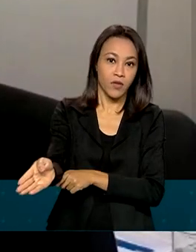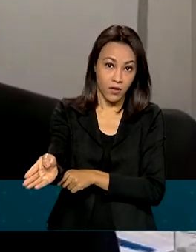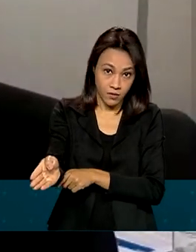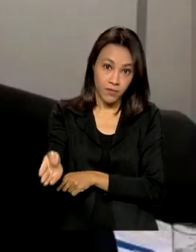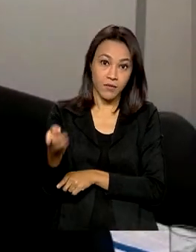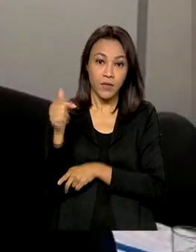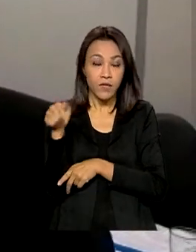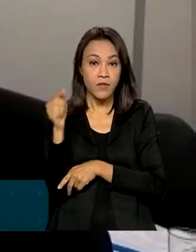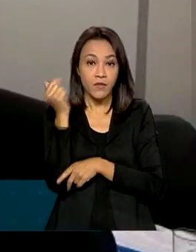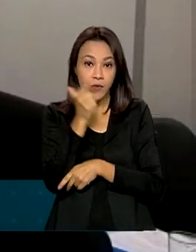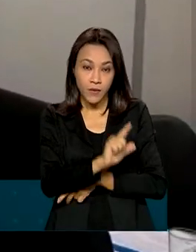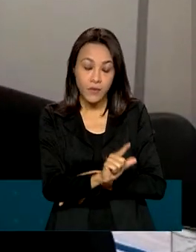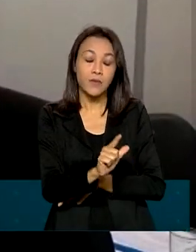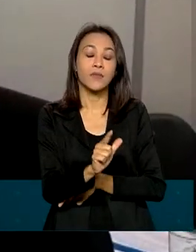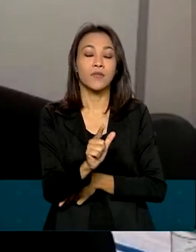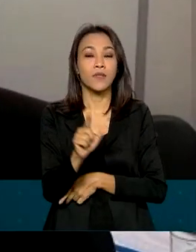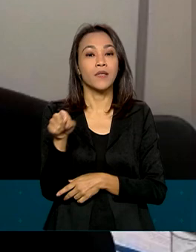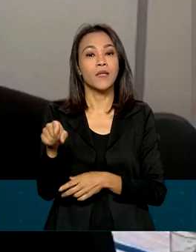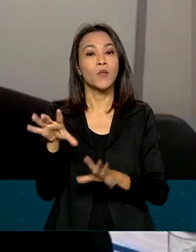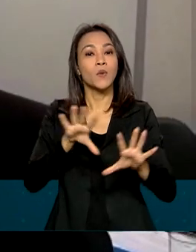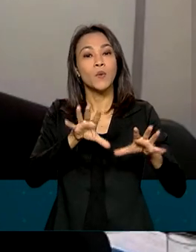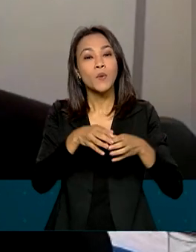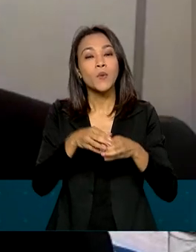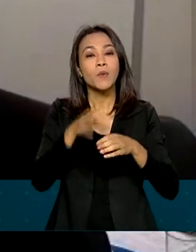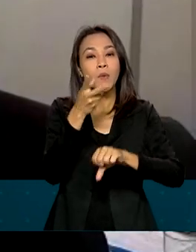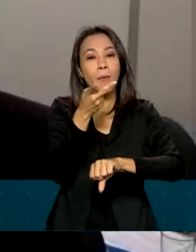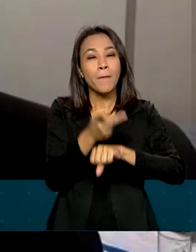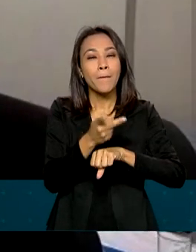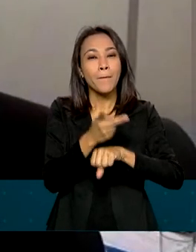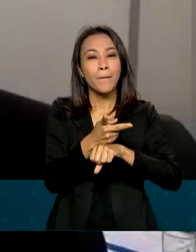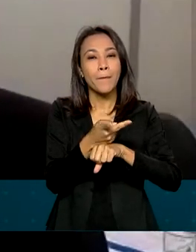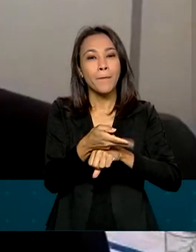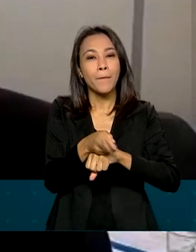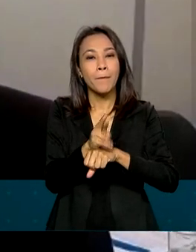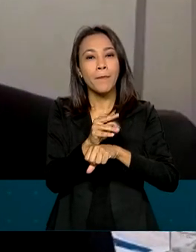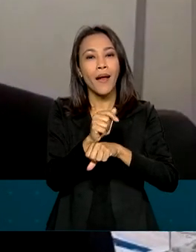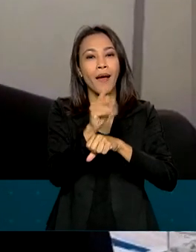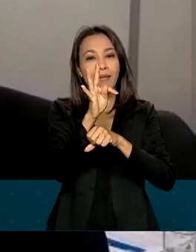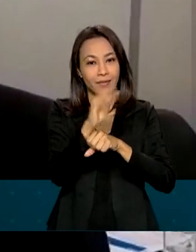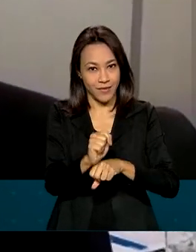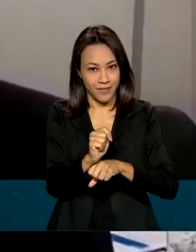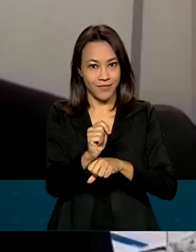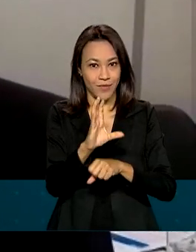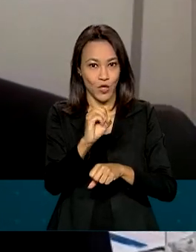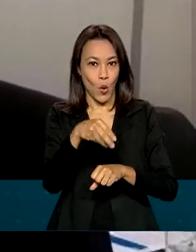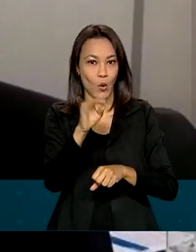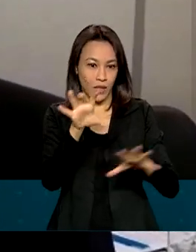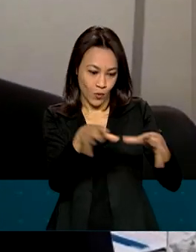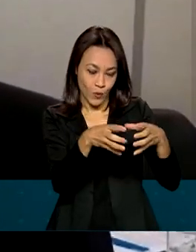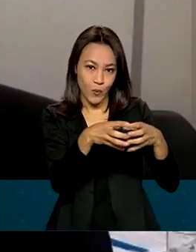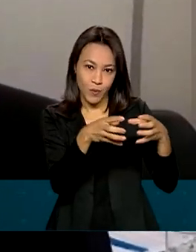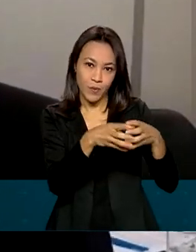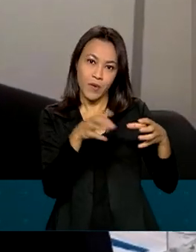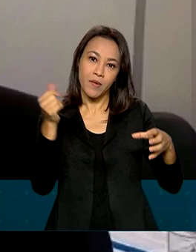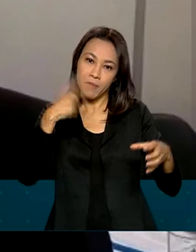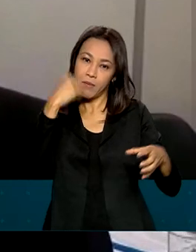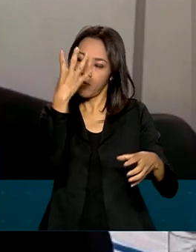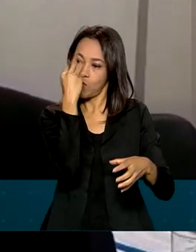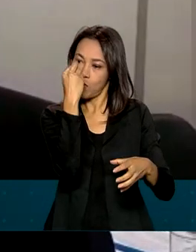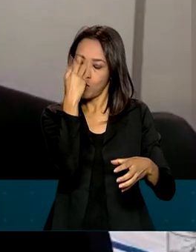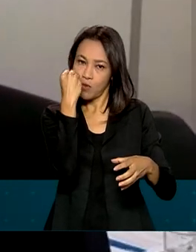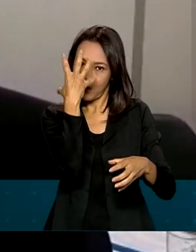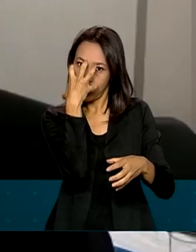essa opção, já conseguirá o nível prata de conta. Na sequência, você pode também experimentar a validação facial